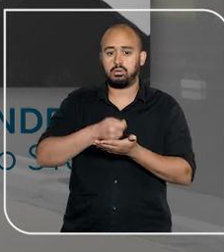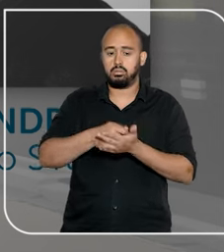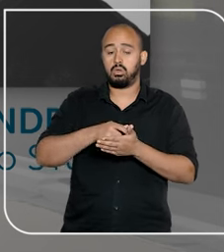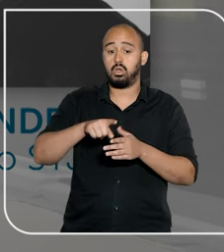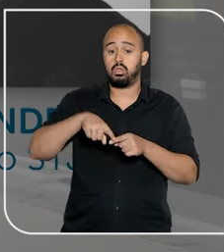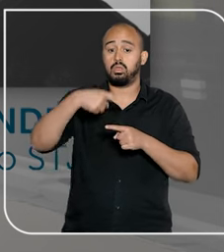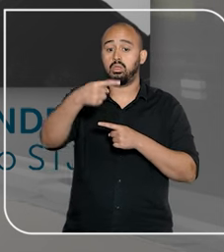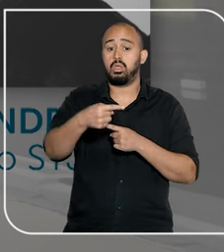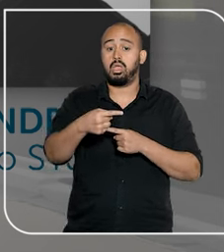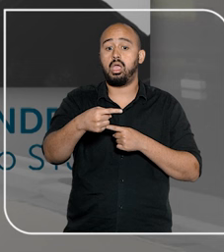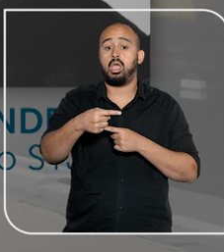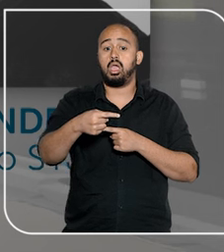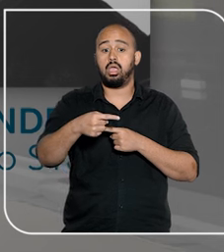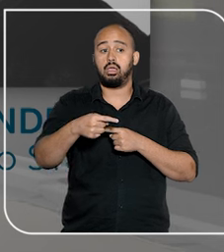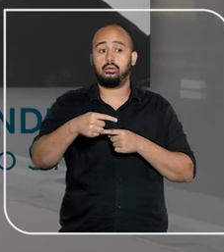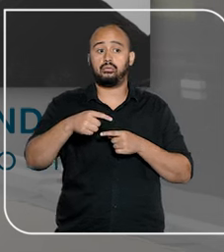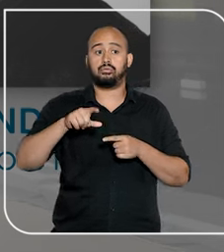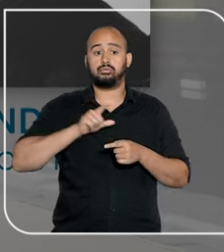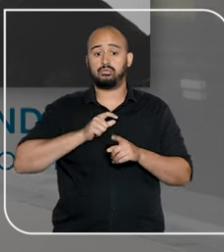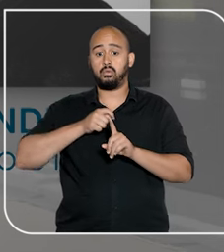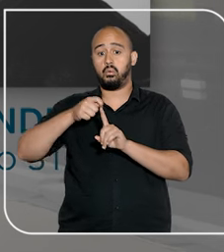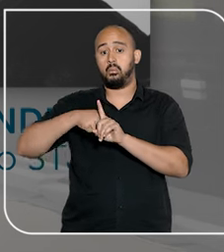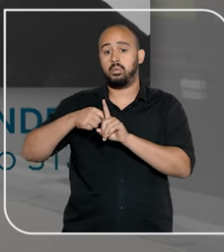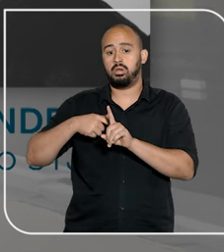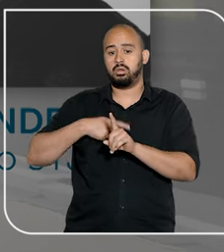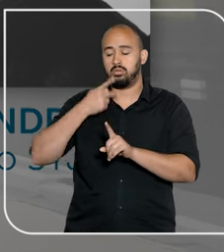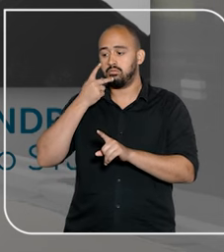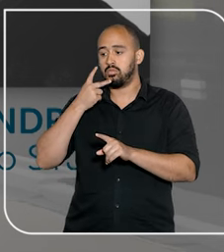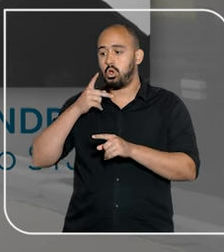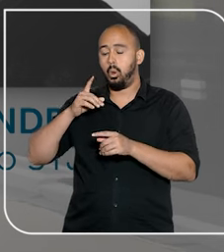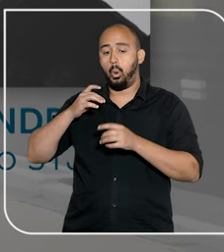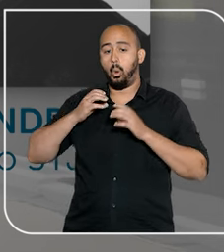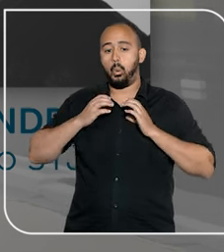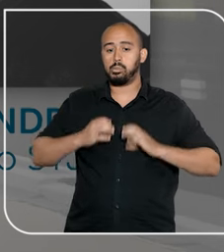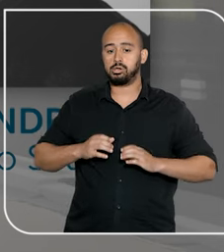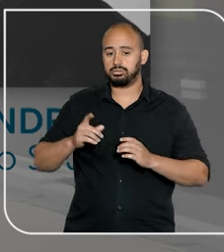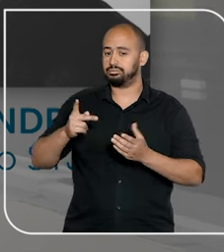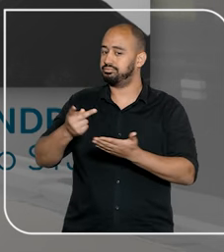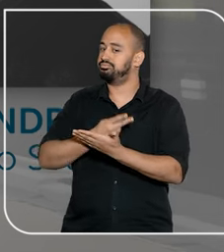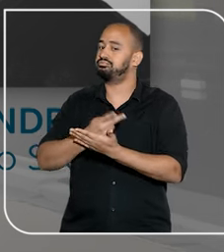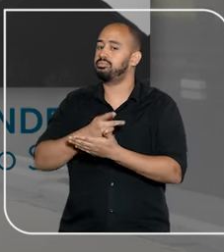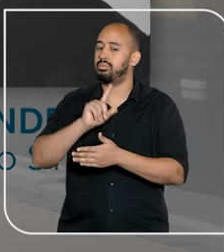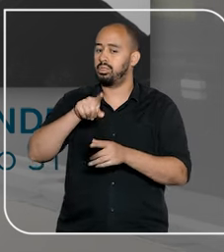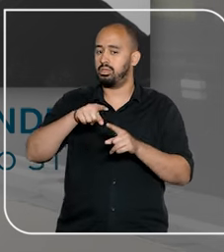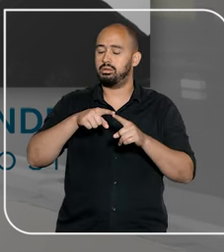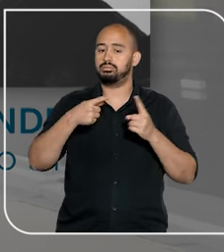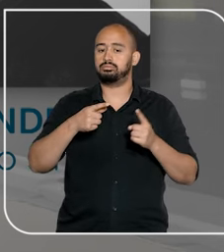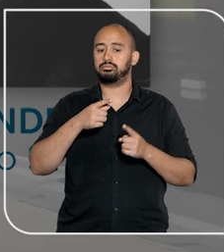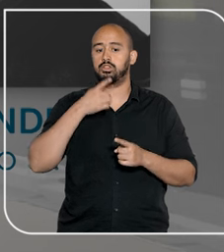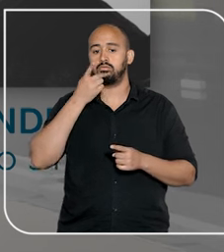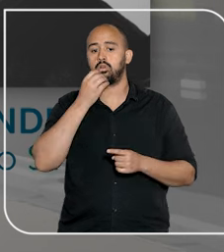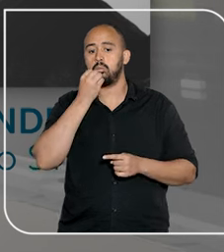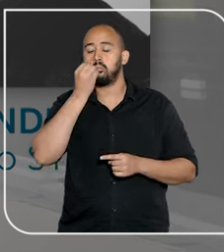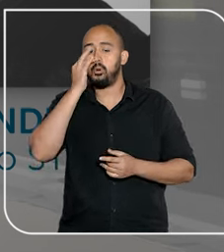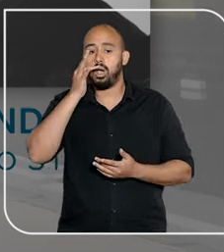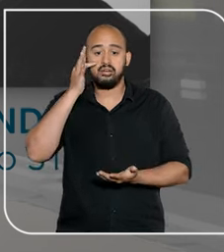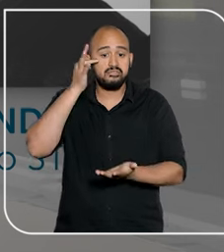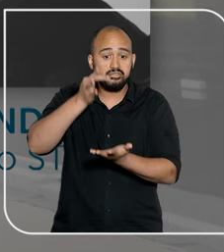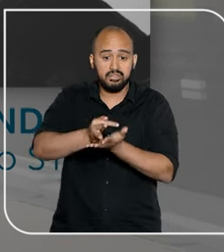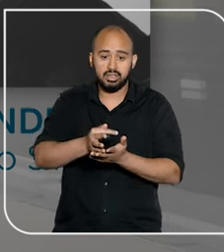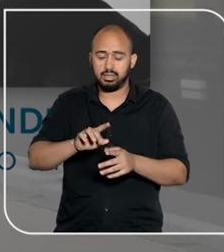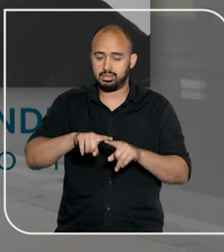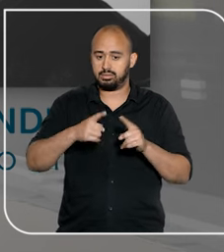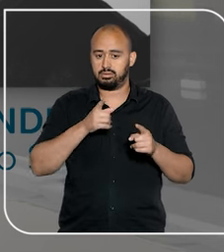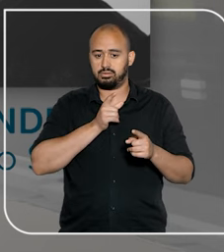mensalidade seguinte constitui comportamento contraditório da operadora. Ofensivo, portanto, à boa-fé objetiva,